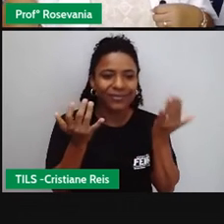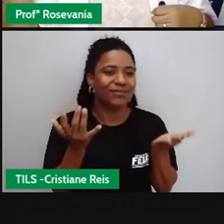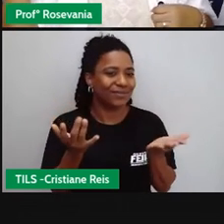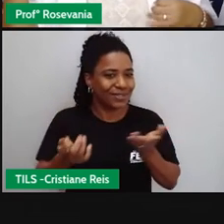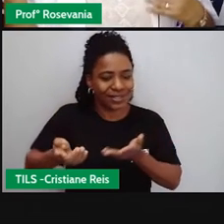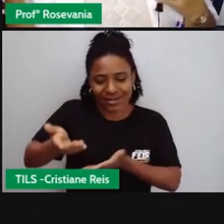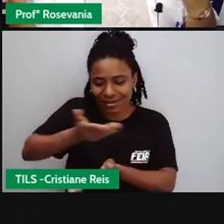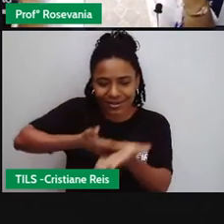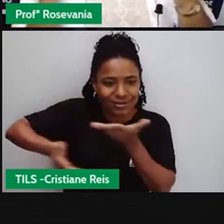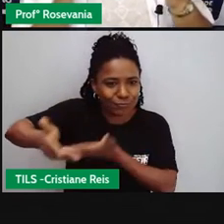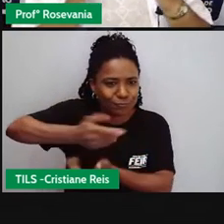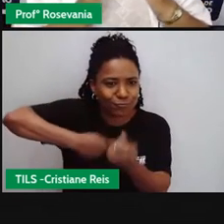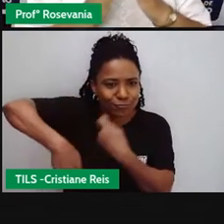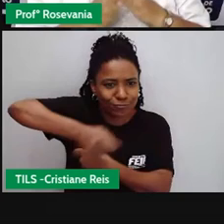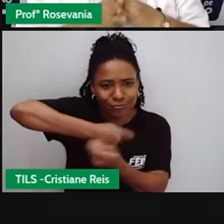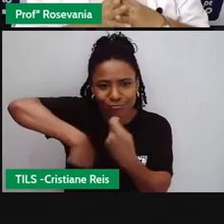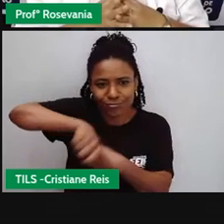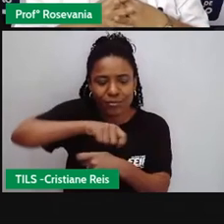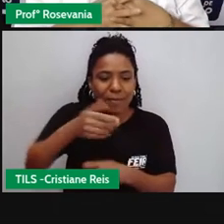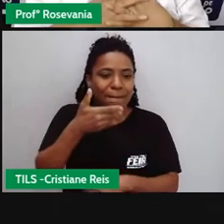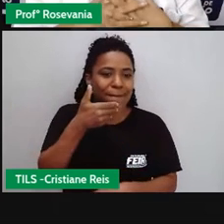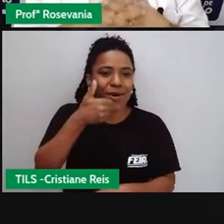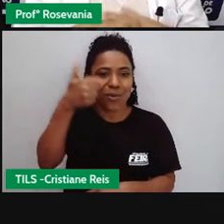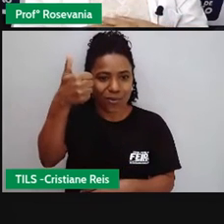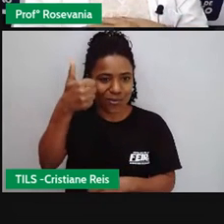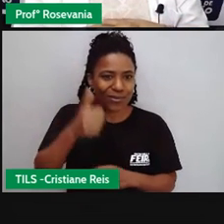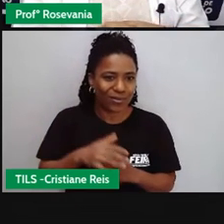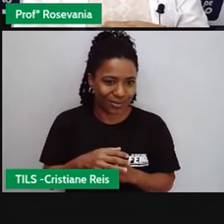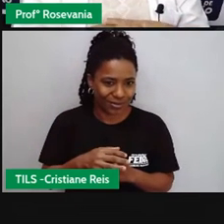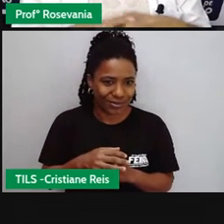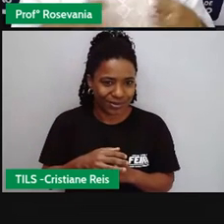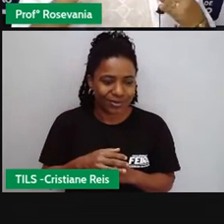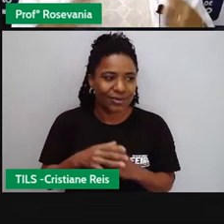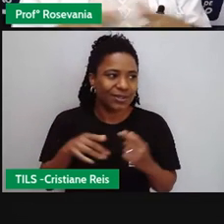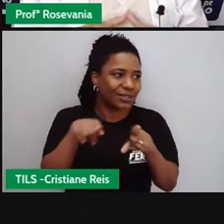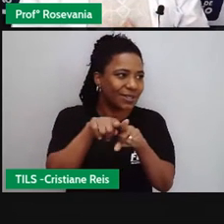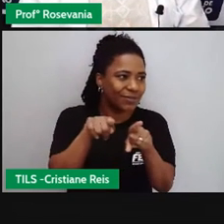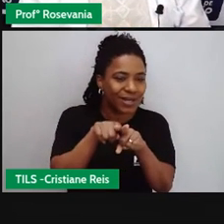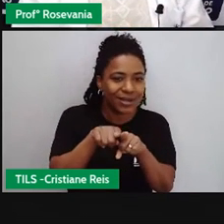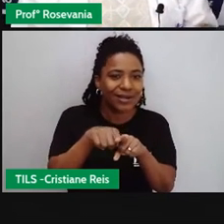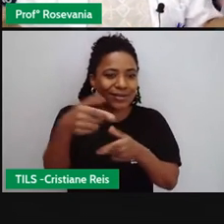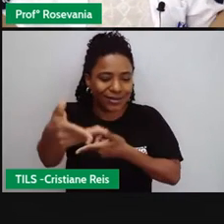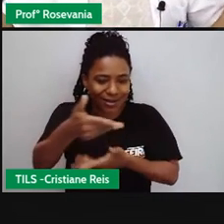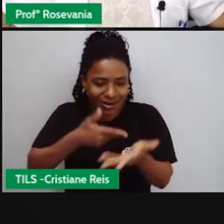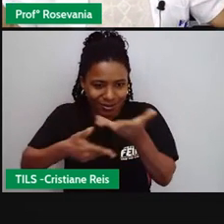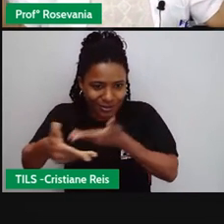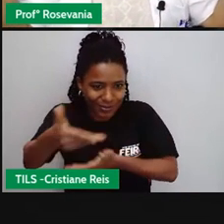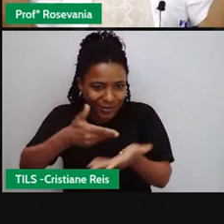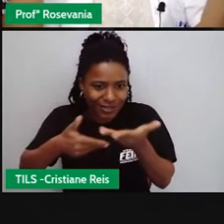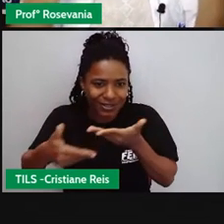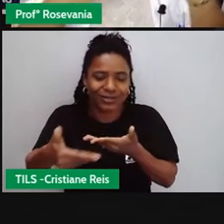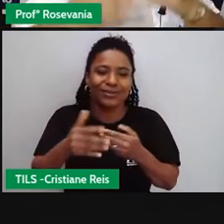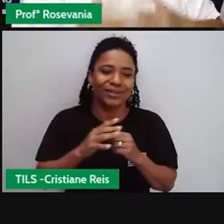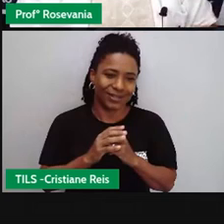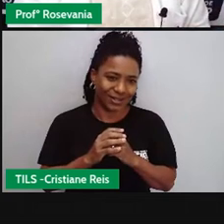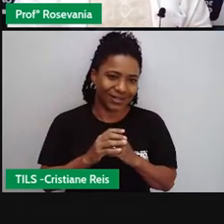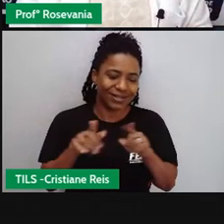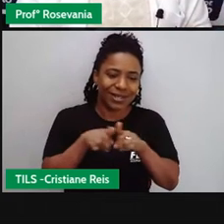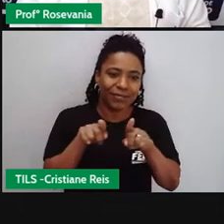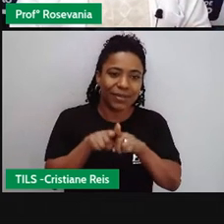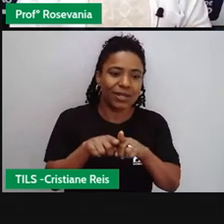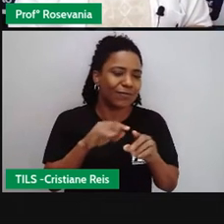econômicas, que elas, digamos assim, alinham, né, os relacionamentos, que elas encurtam as